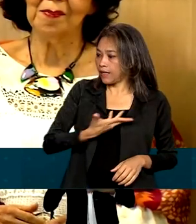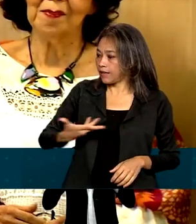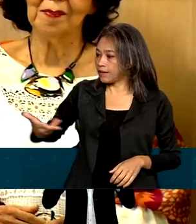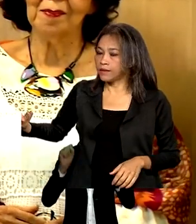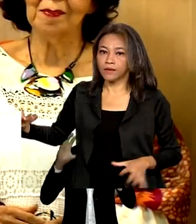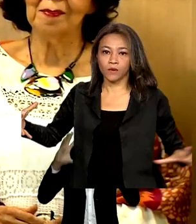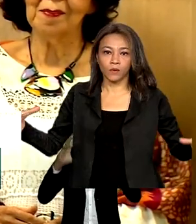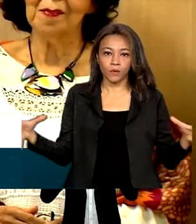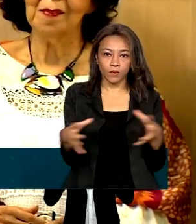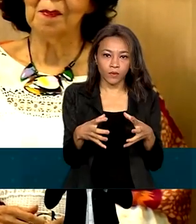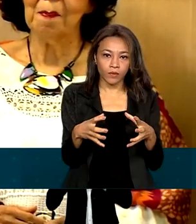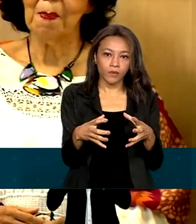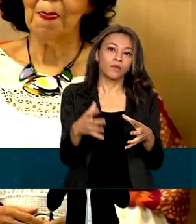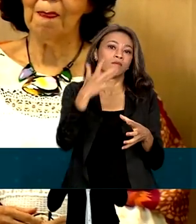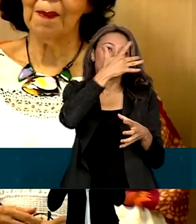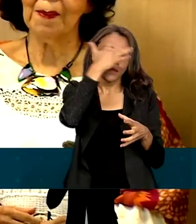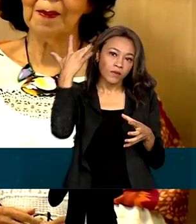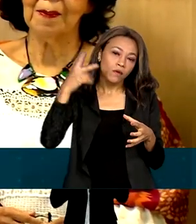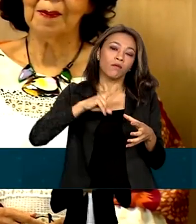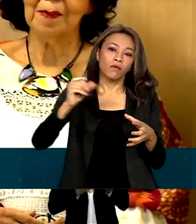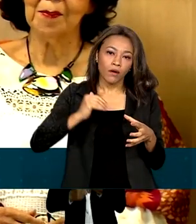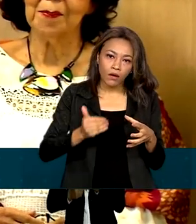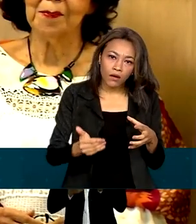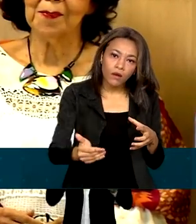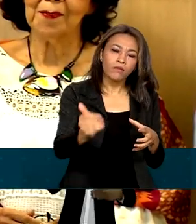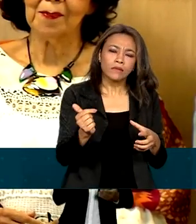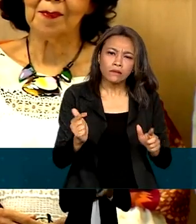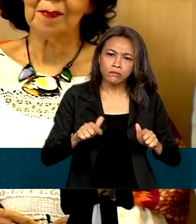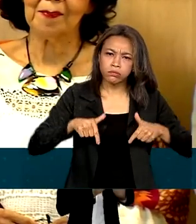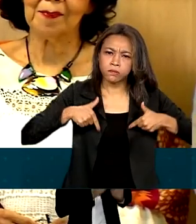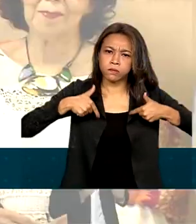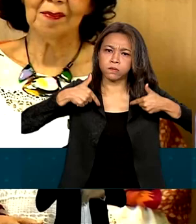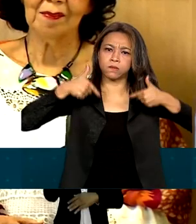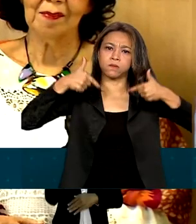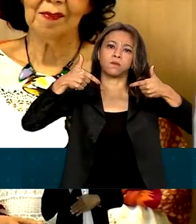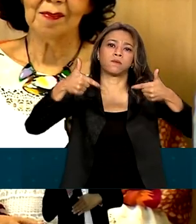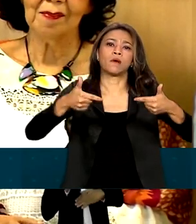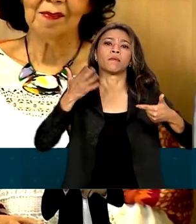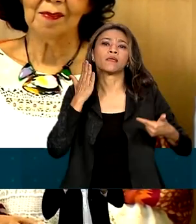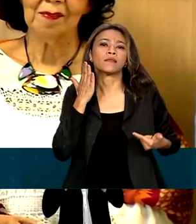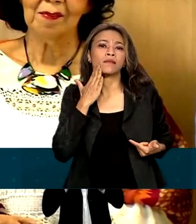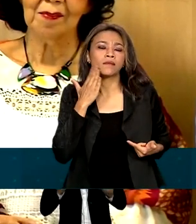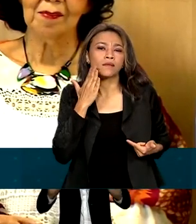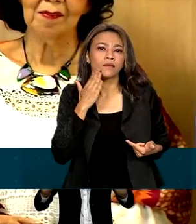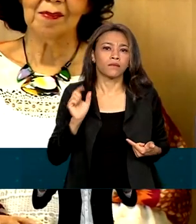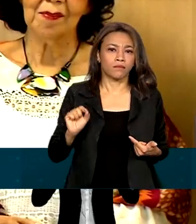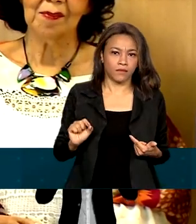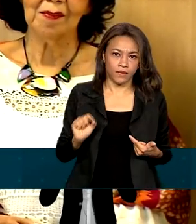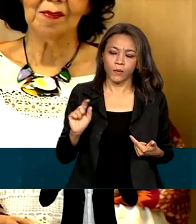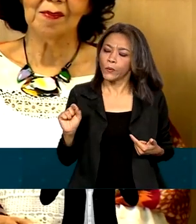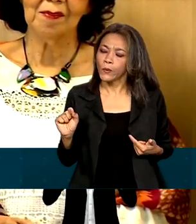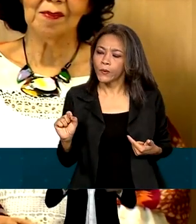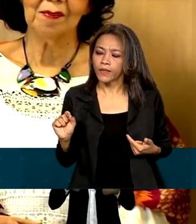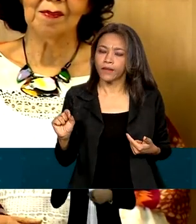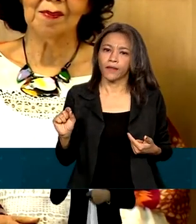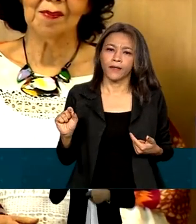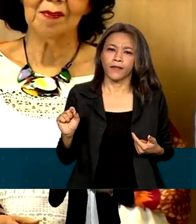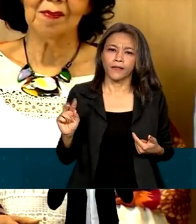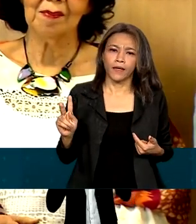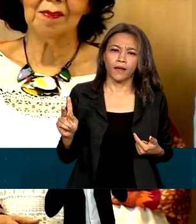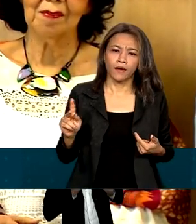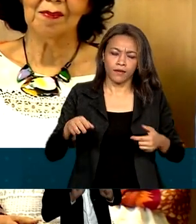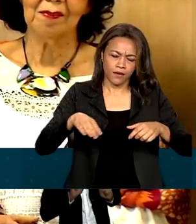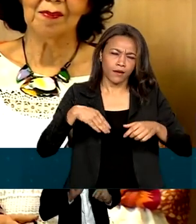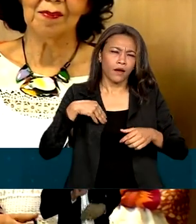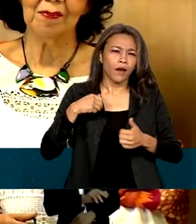procurar se integrar, é preciso olhar desde a creche